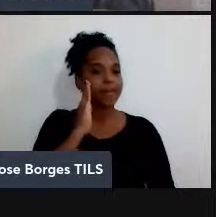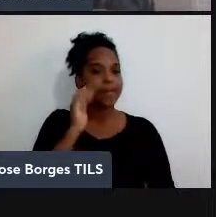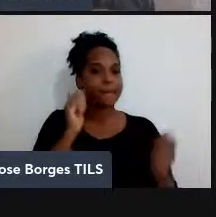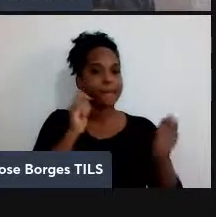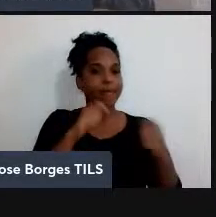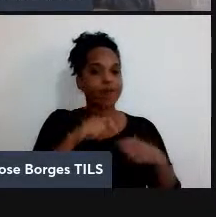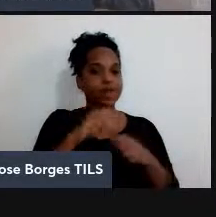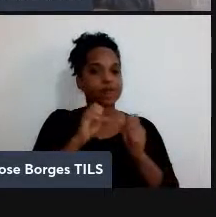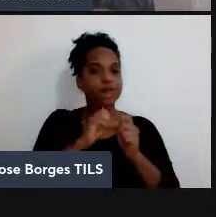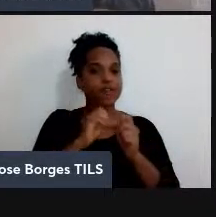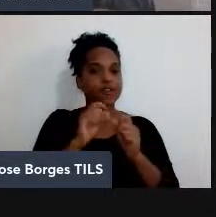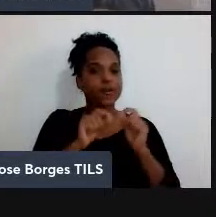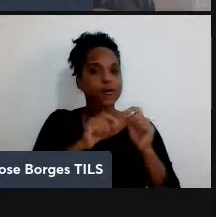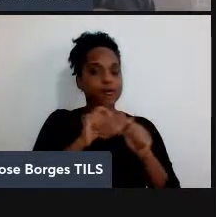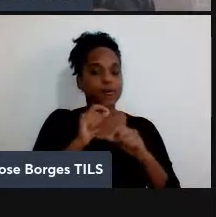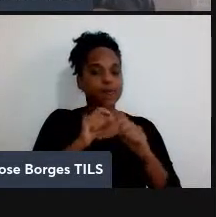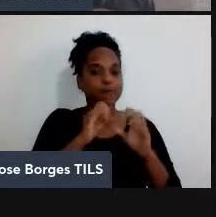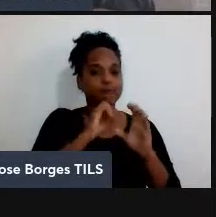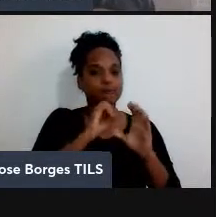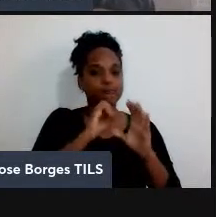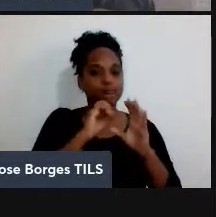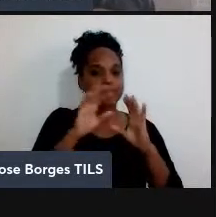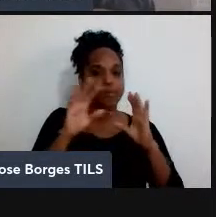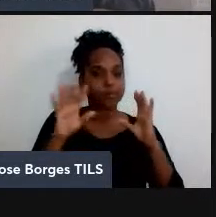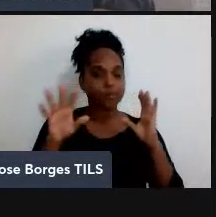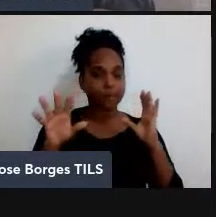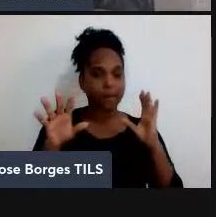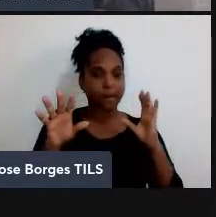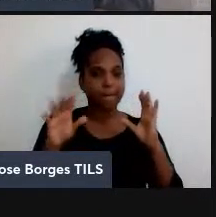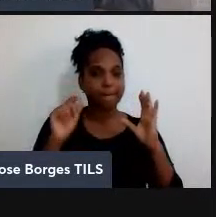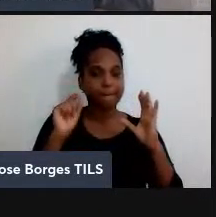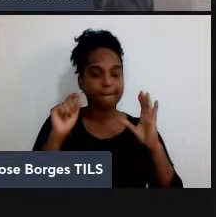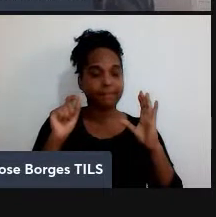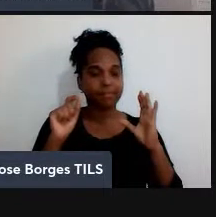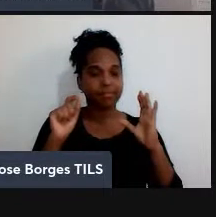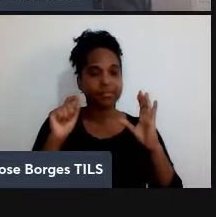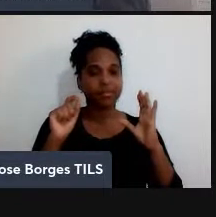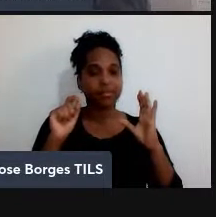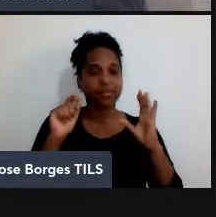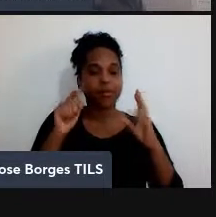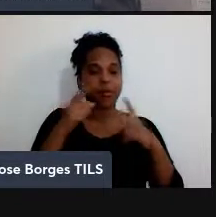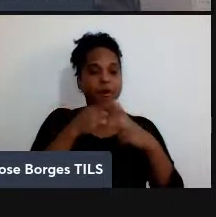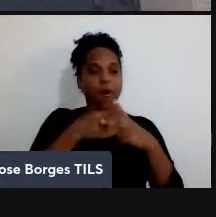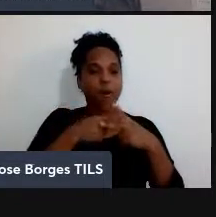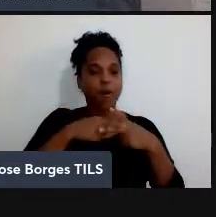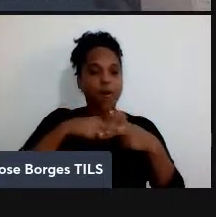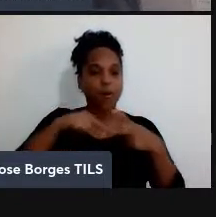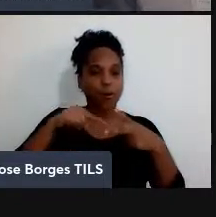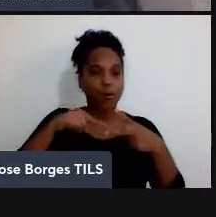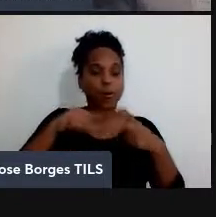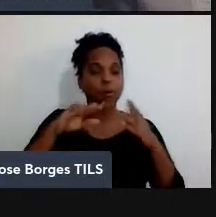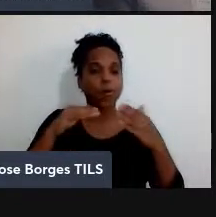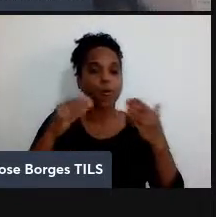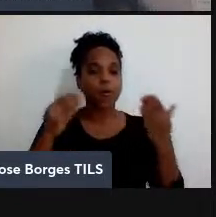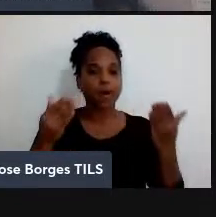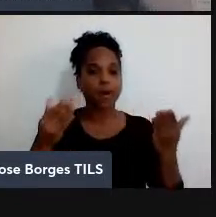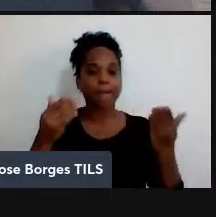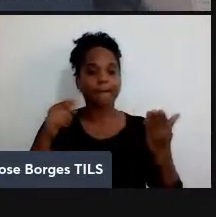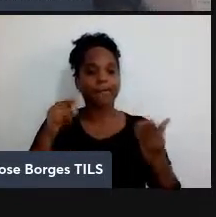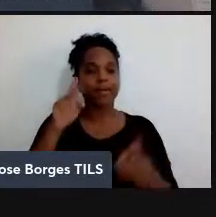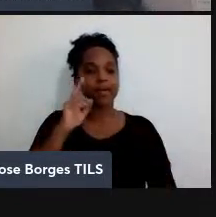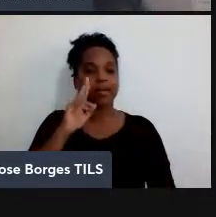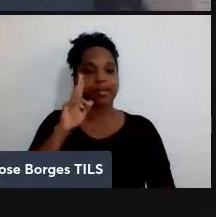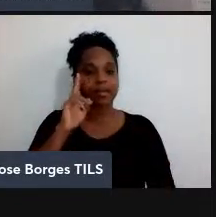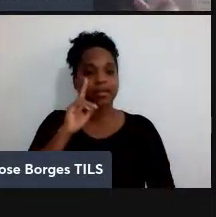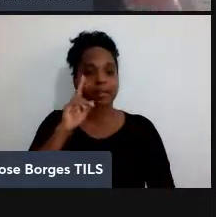pode simplesmente enviar para o Bob quem é esse ângulo θ e quem é esse ângulo φ. Mas lembrem que esse ângulo